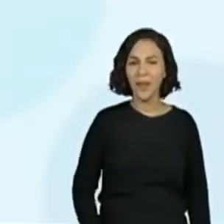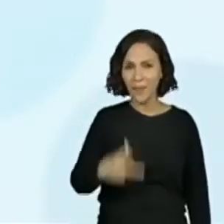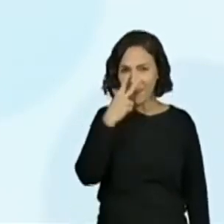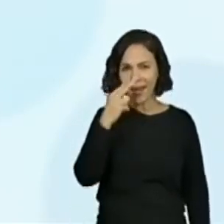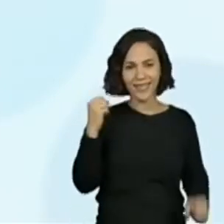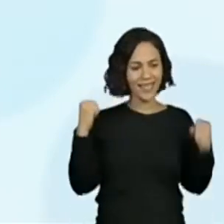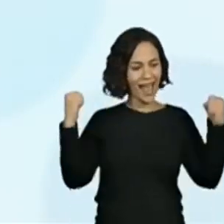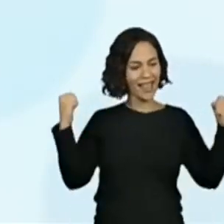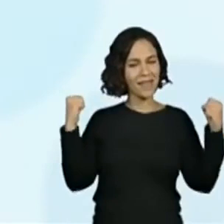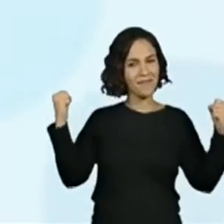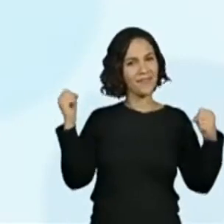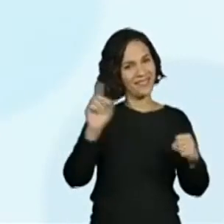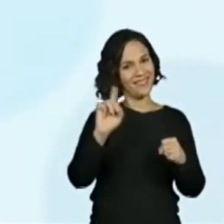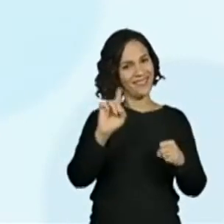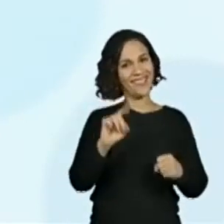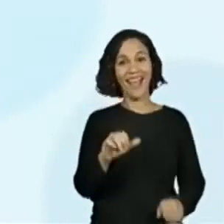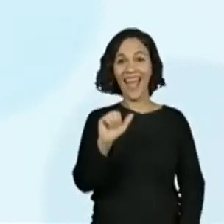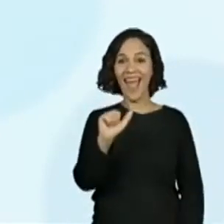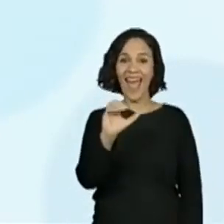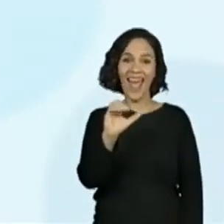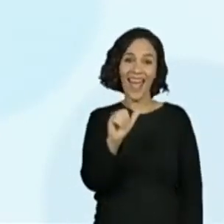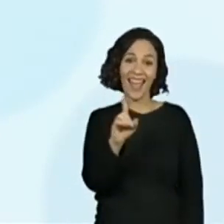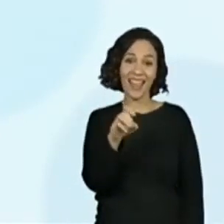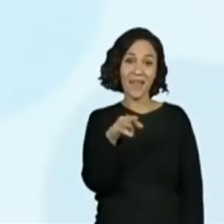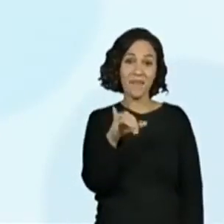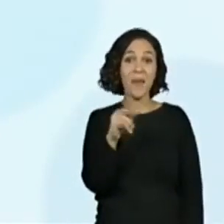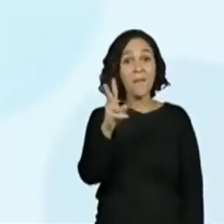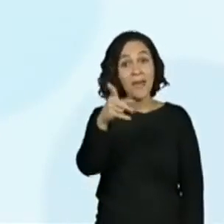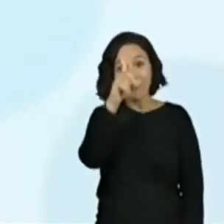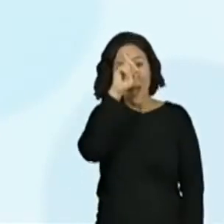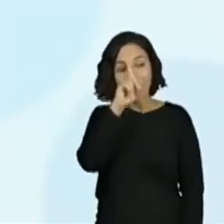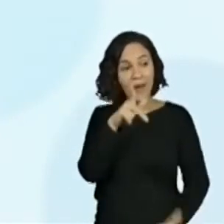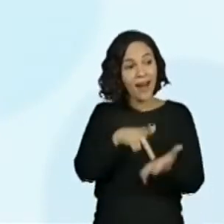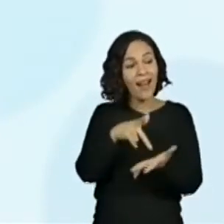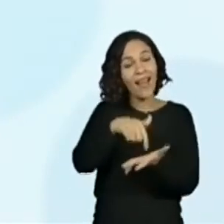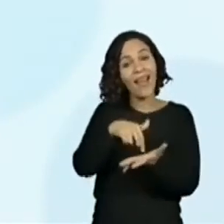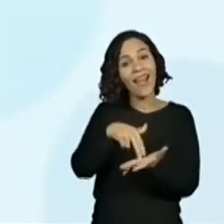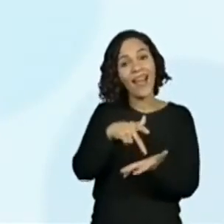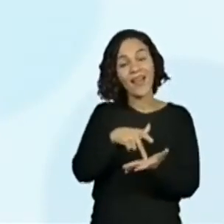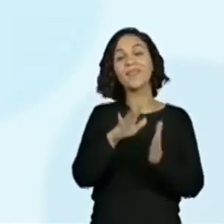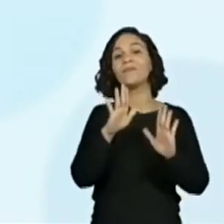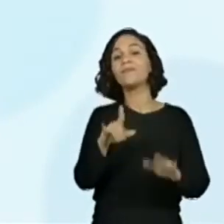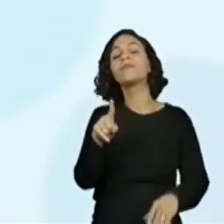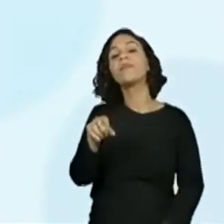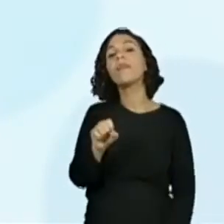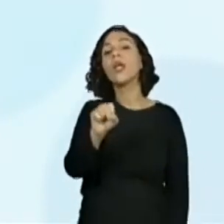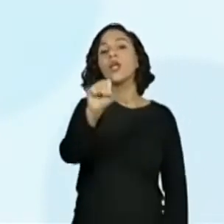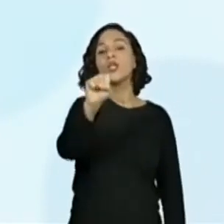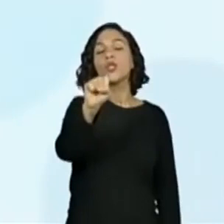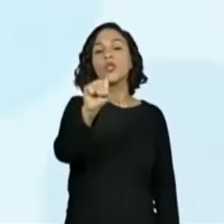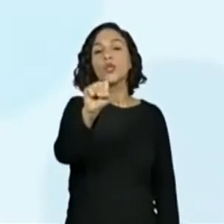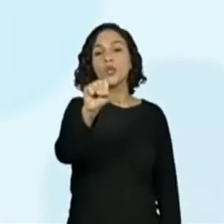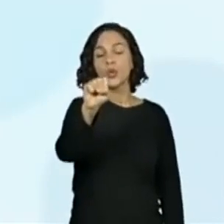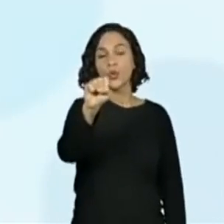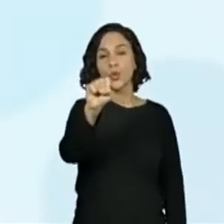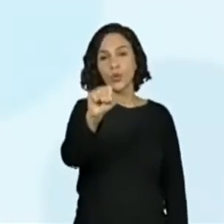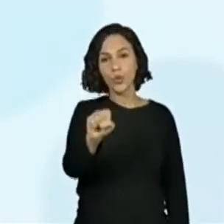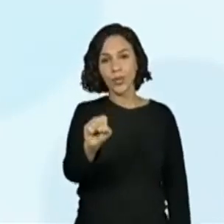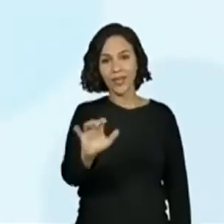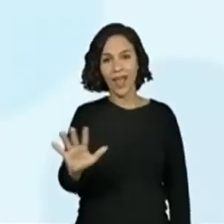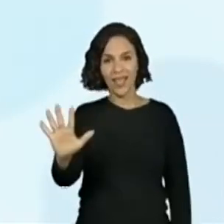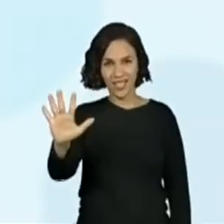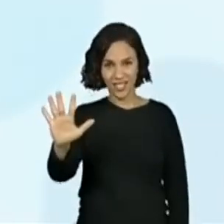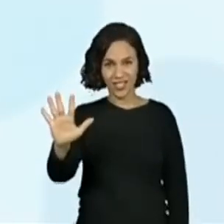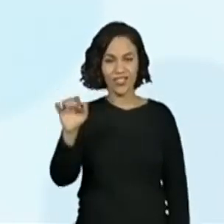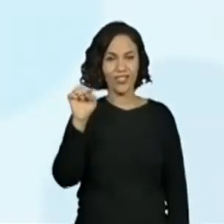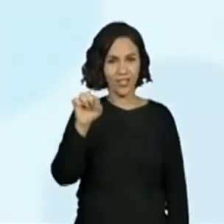Se tem o nordeste, tem o sudeste. Tem o sudeste, e aí os professores já estão